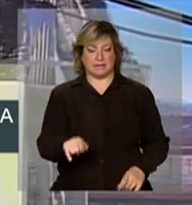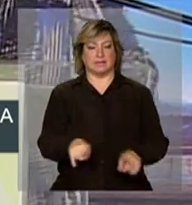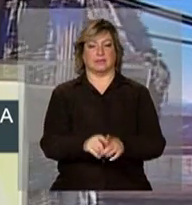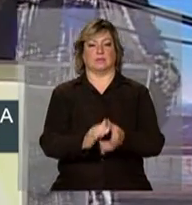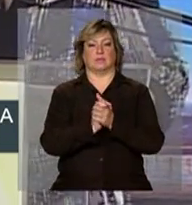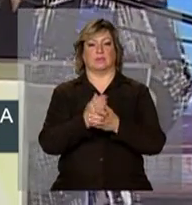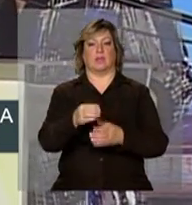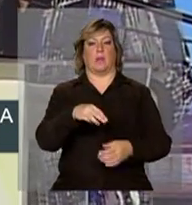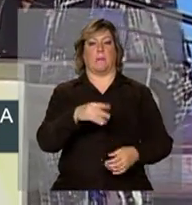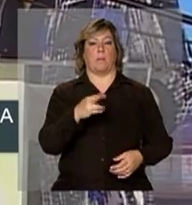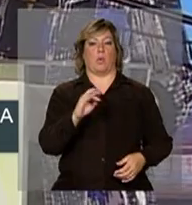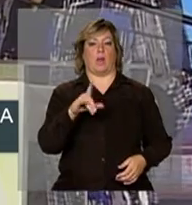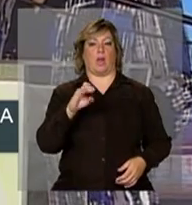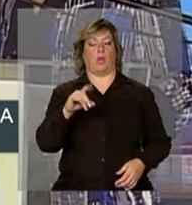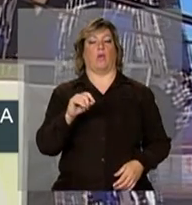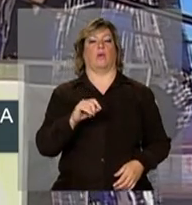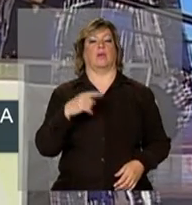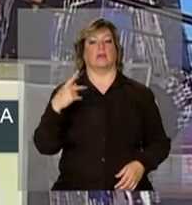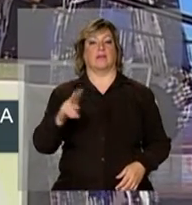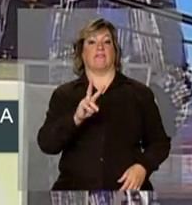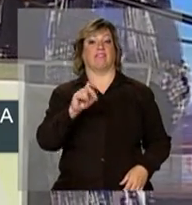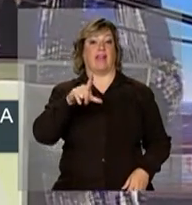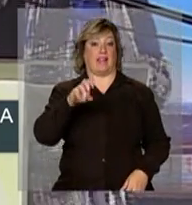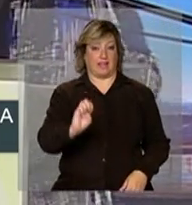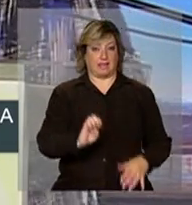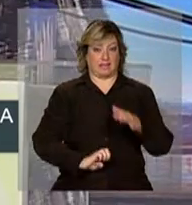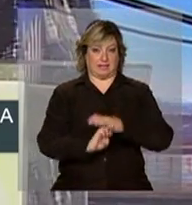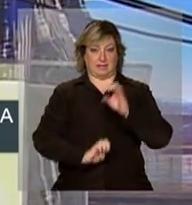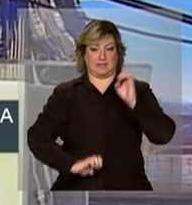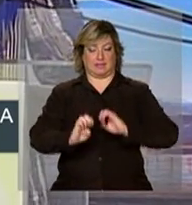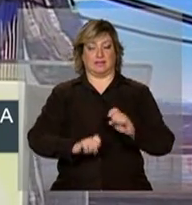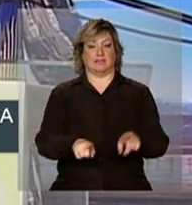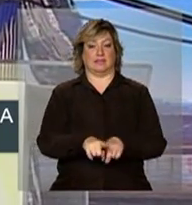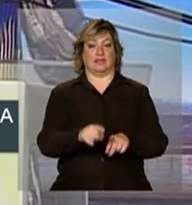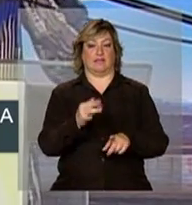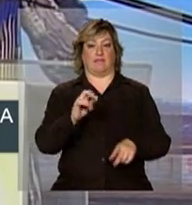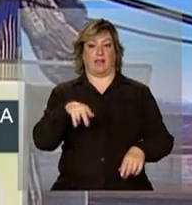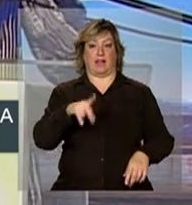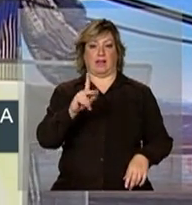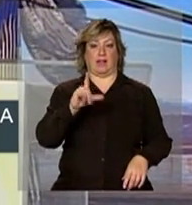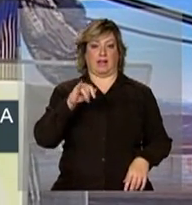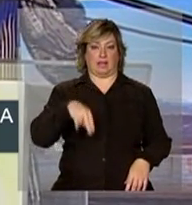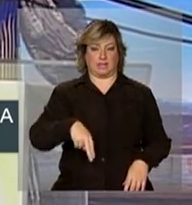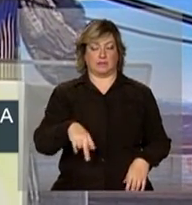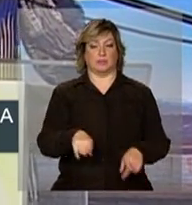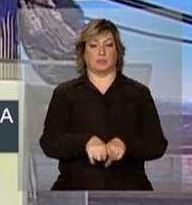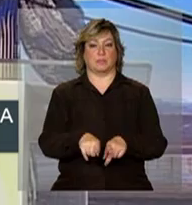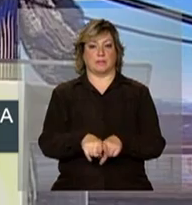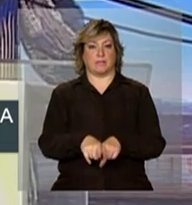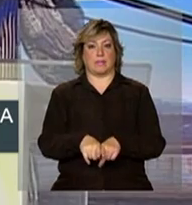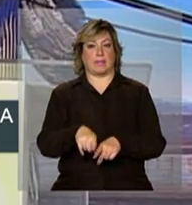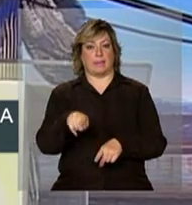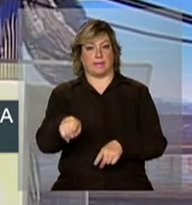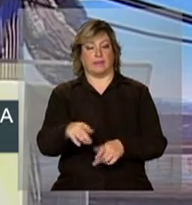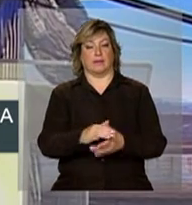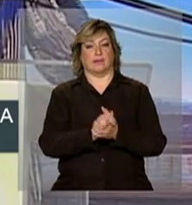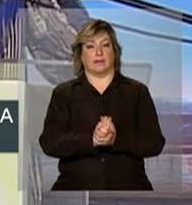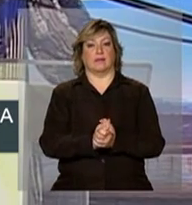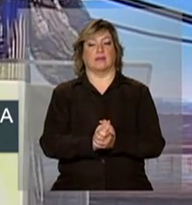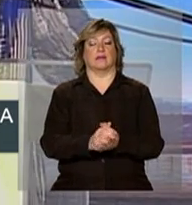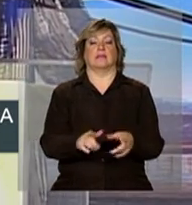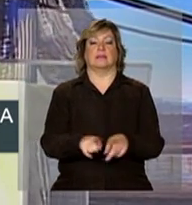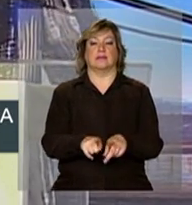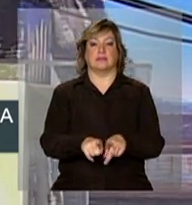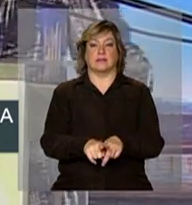nosso Murilo Vale, da Vale do Rio Doce, o Franklin Feder, da Alcoa. Cumprimento também,